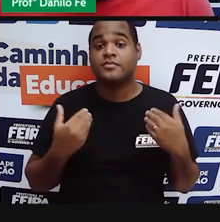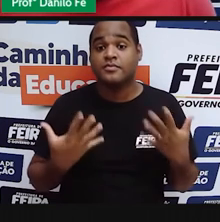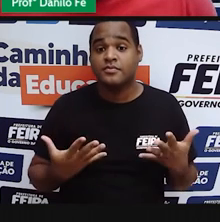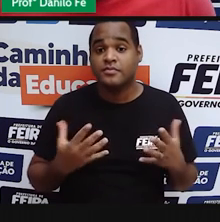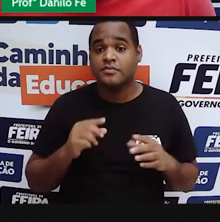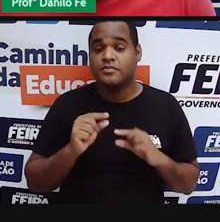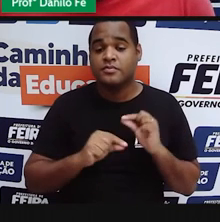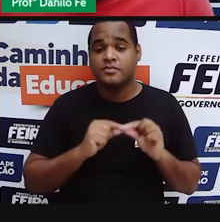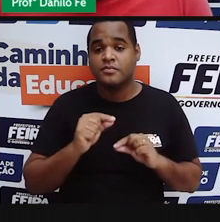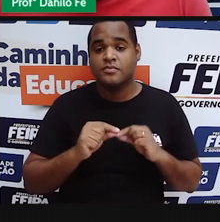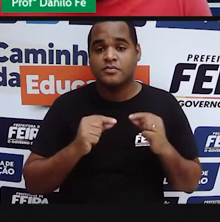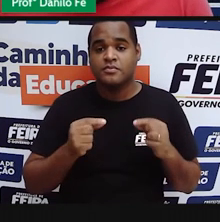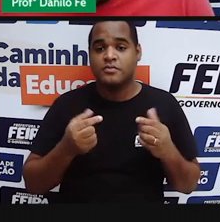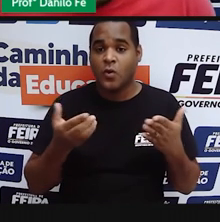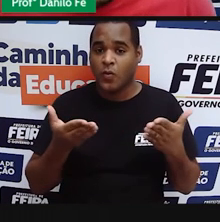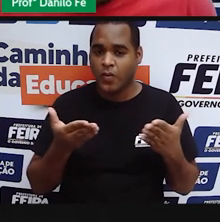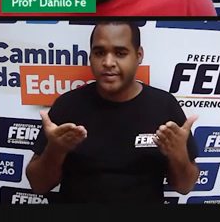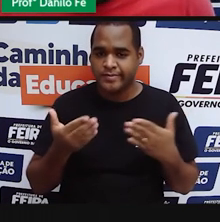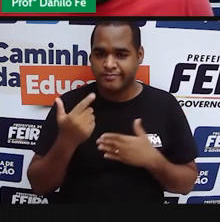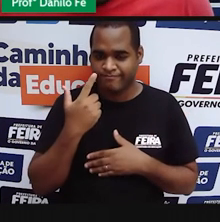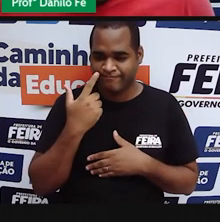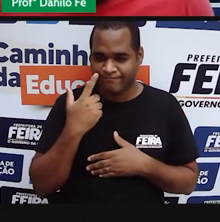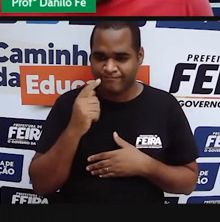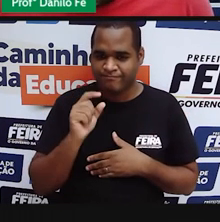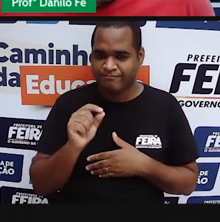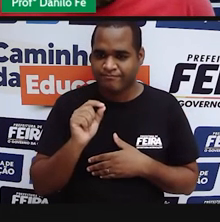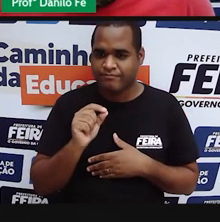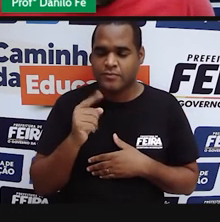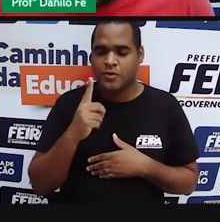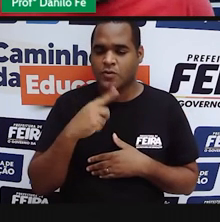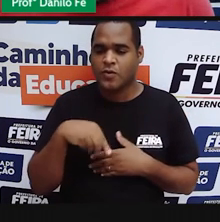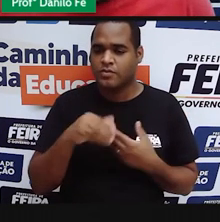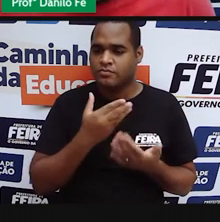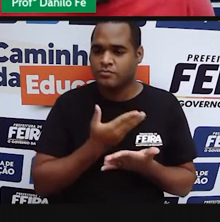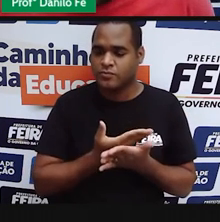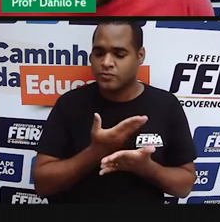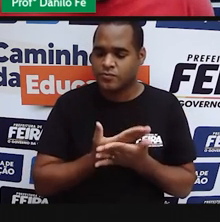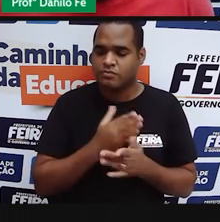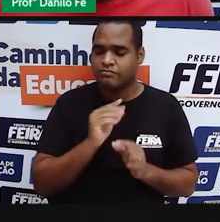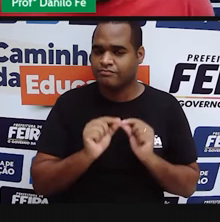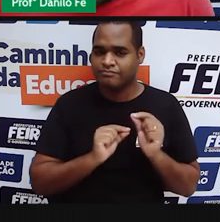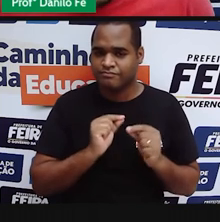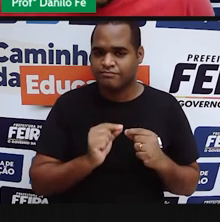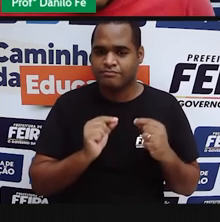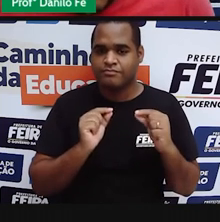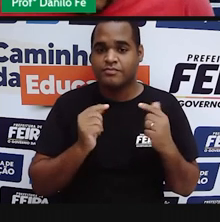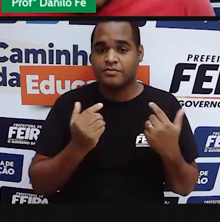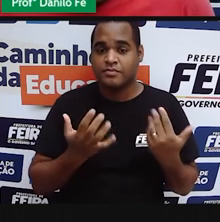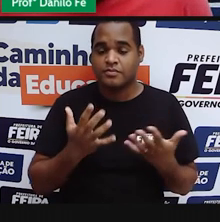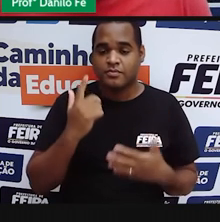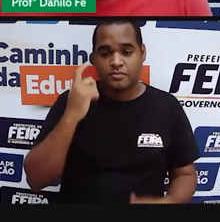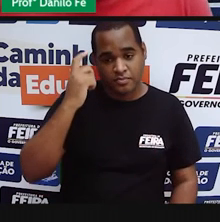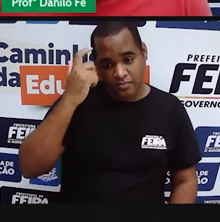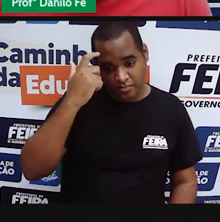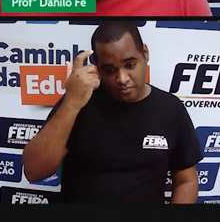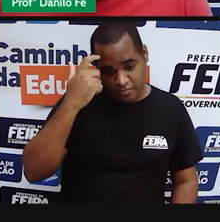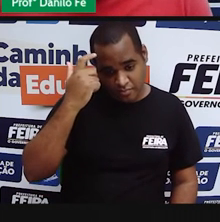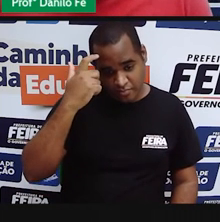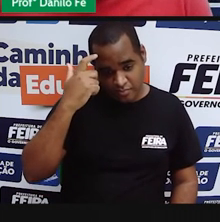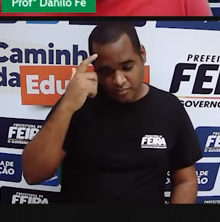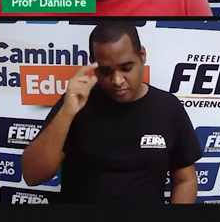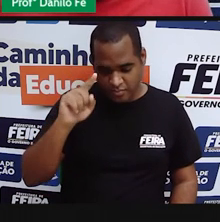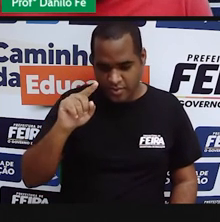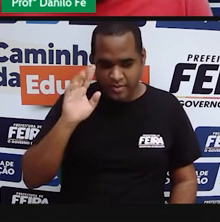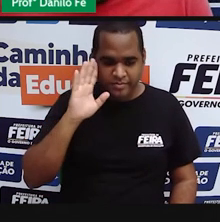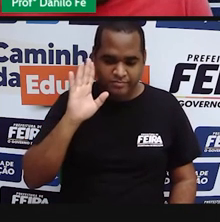Então, pessoal, por hoje, é isso. Foi o a gente estudou. A gente estudou